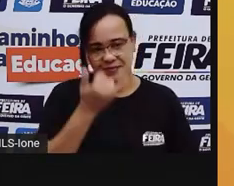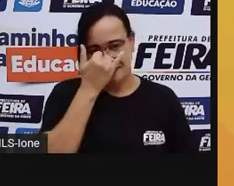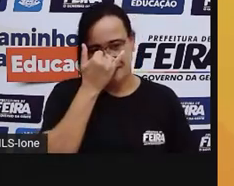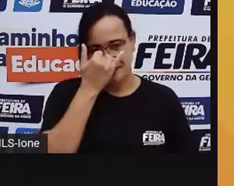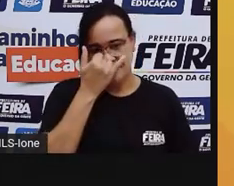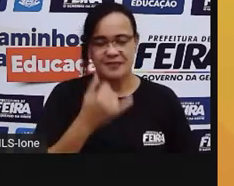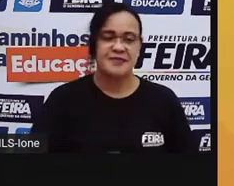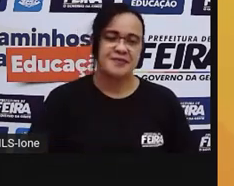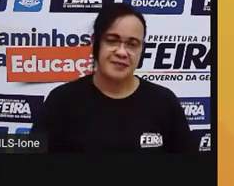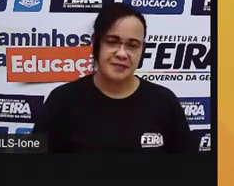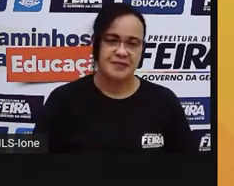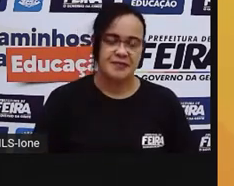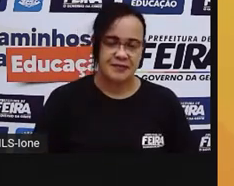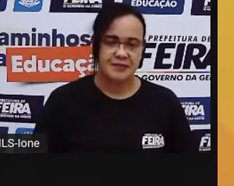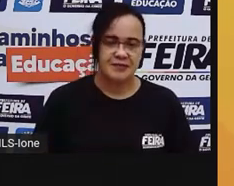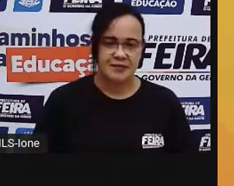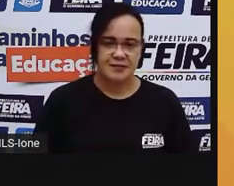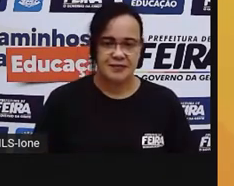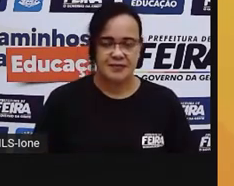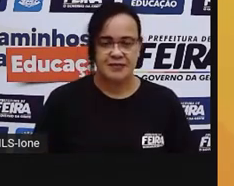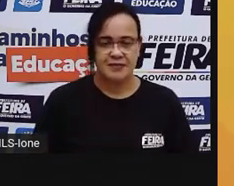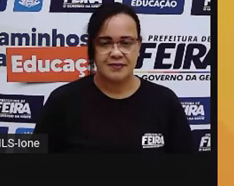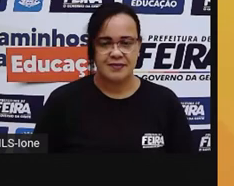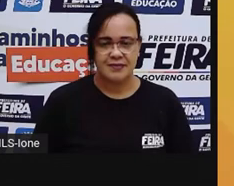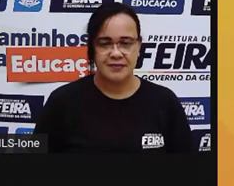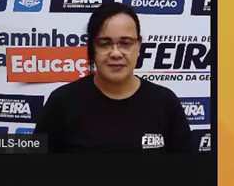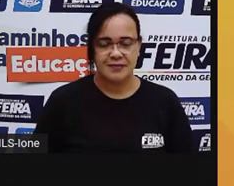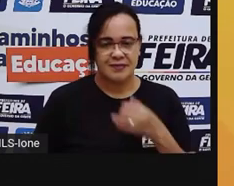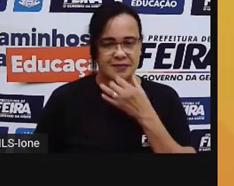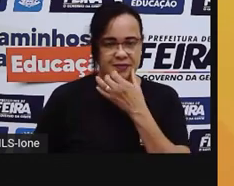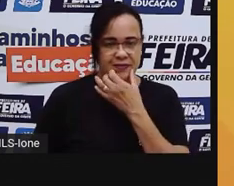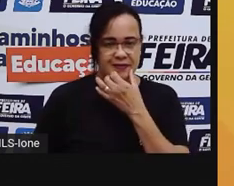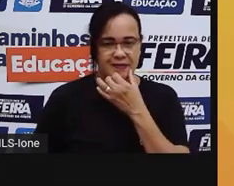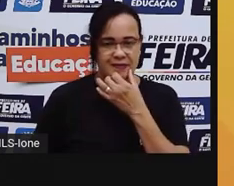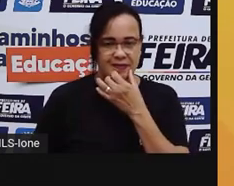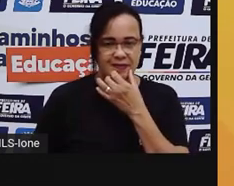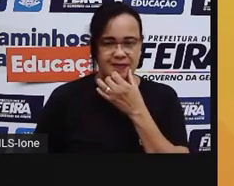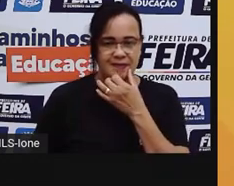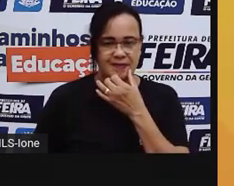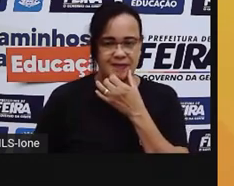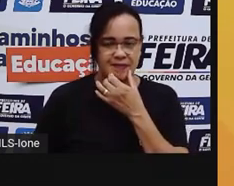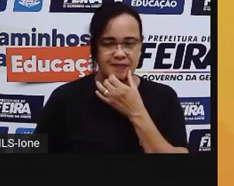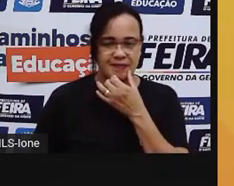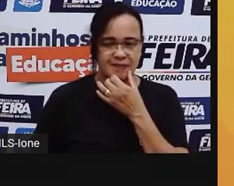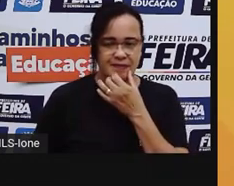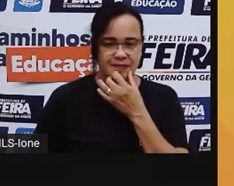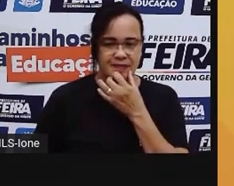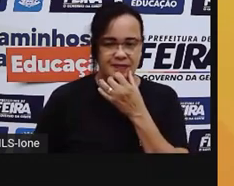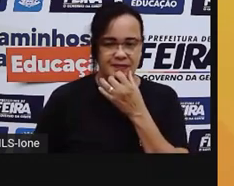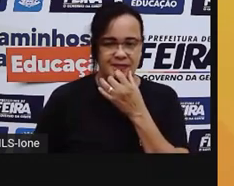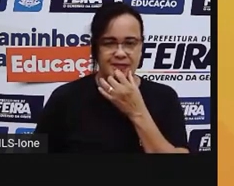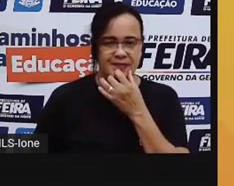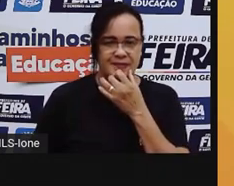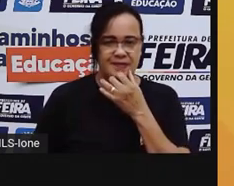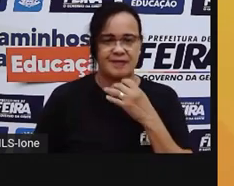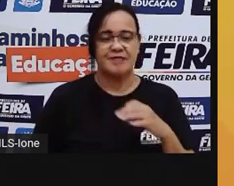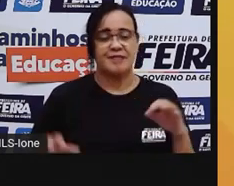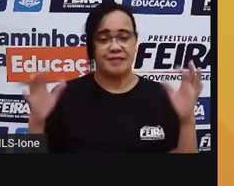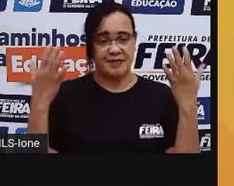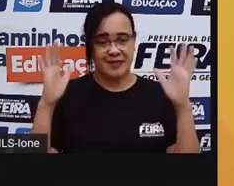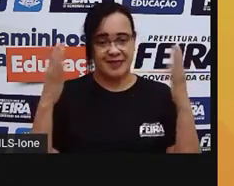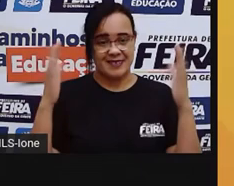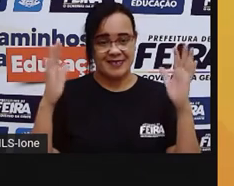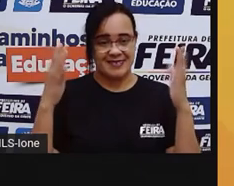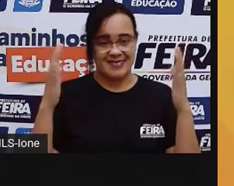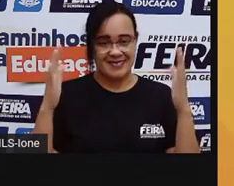Vamos ver. Eu acho que está aqui. Onde será que está? Vamos ver, ó. A gente acabou